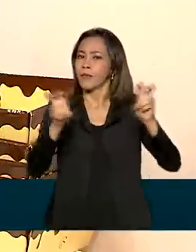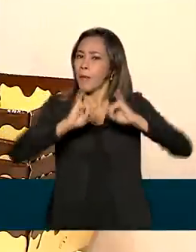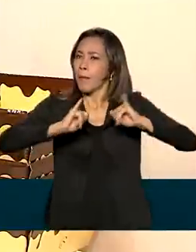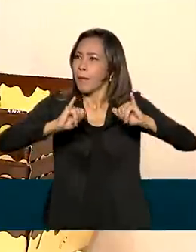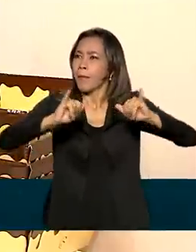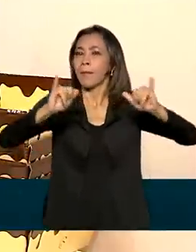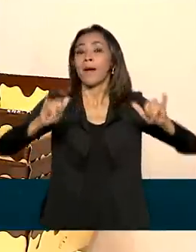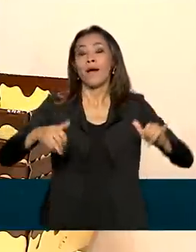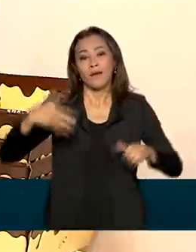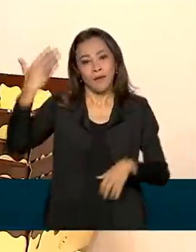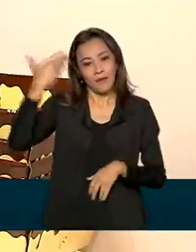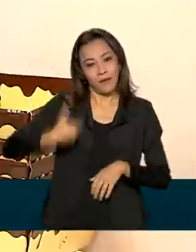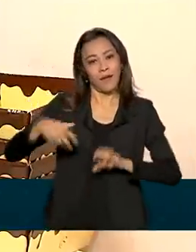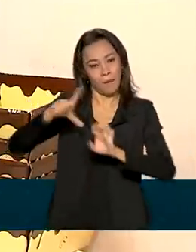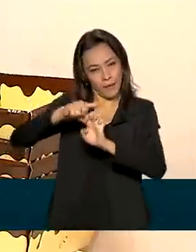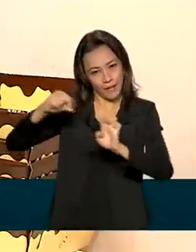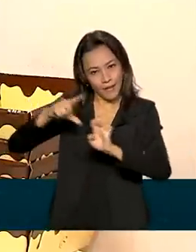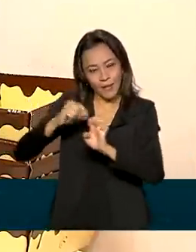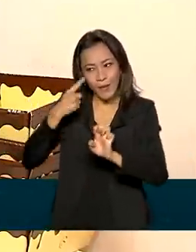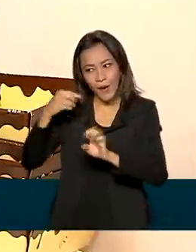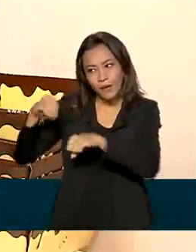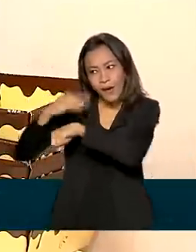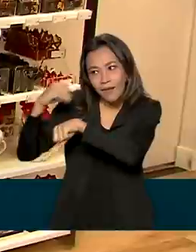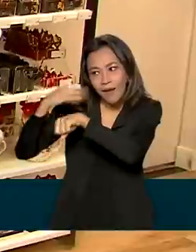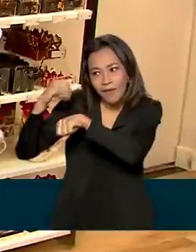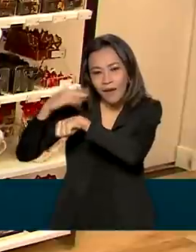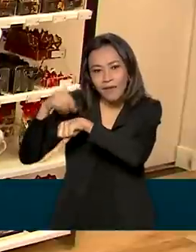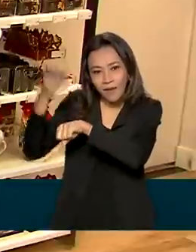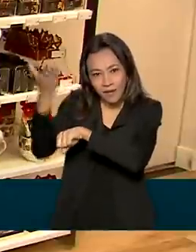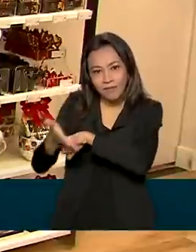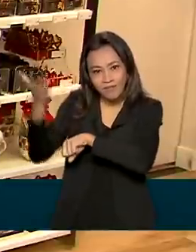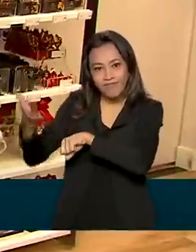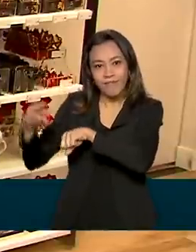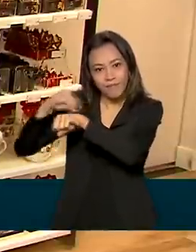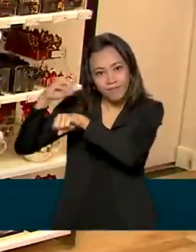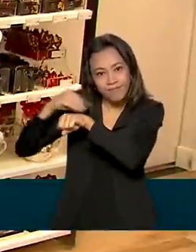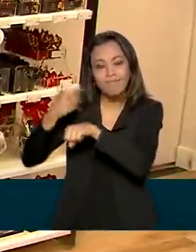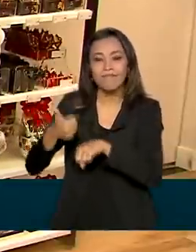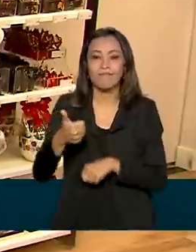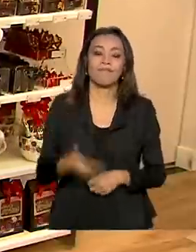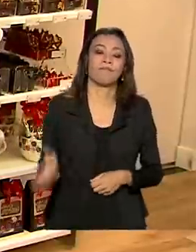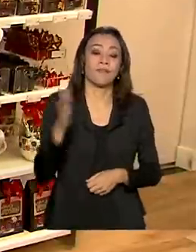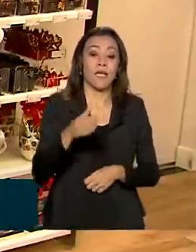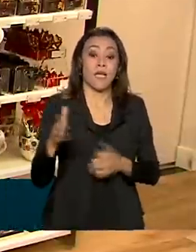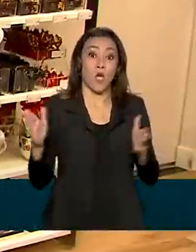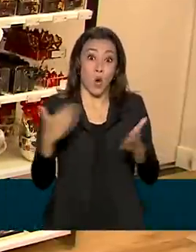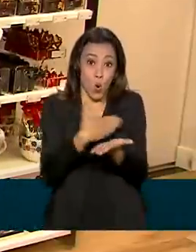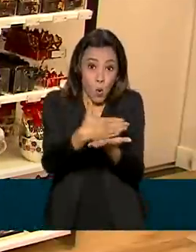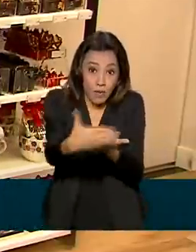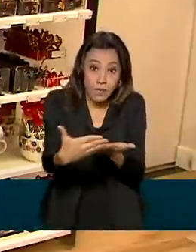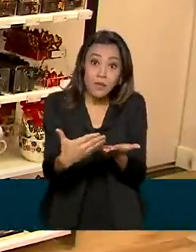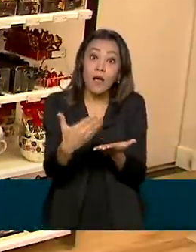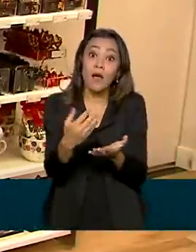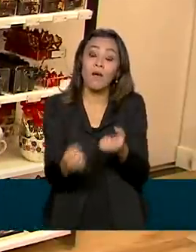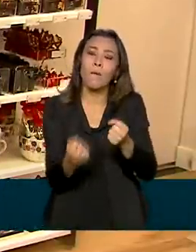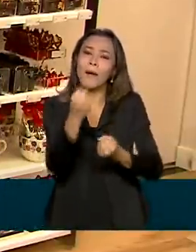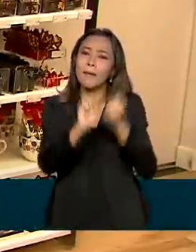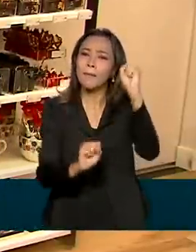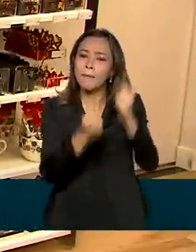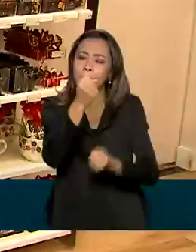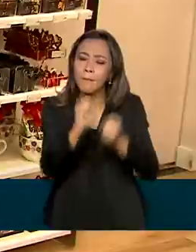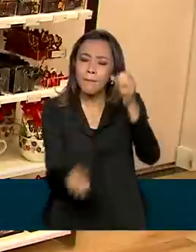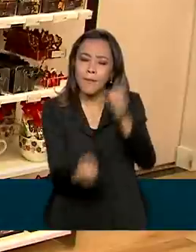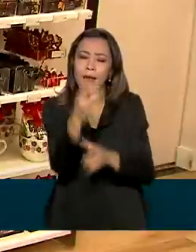são empreendedores, eu estou pegando algumas dicas com eles também. Começar o empreendimento durante a pandemia parecia um risco para Tafarel,